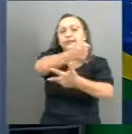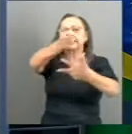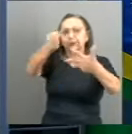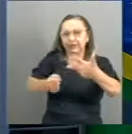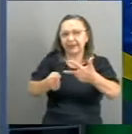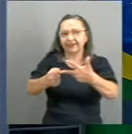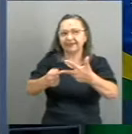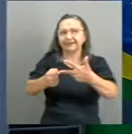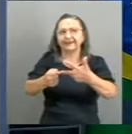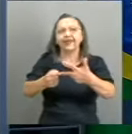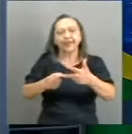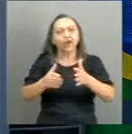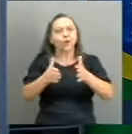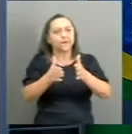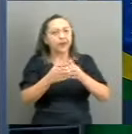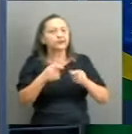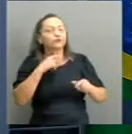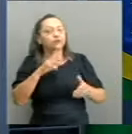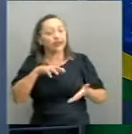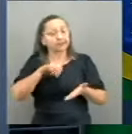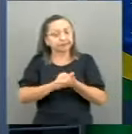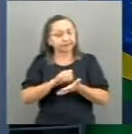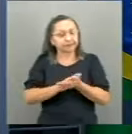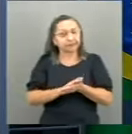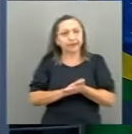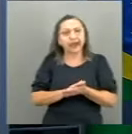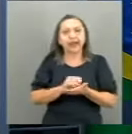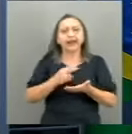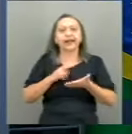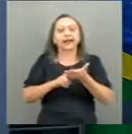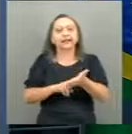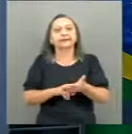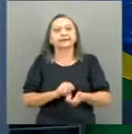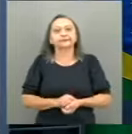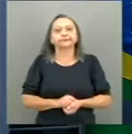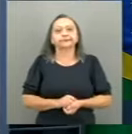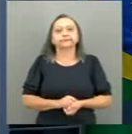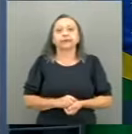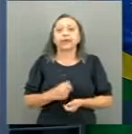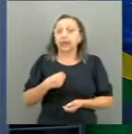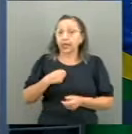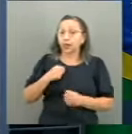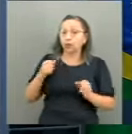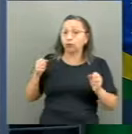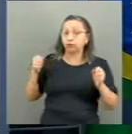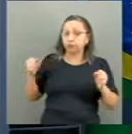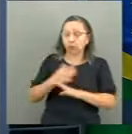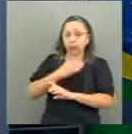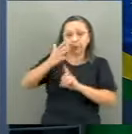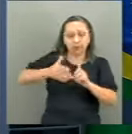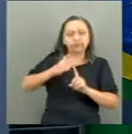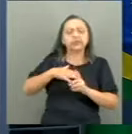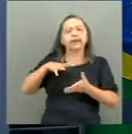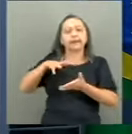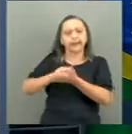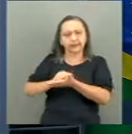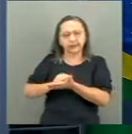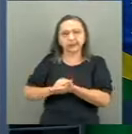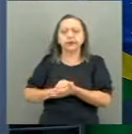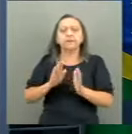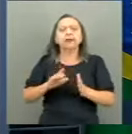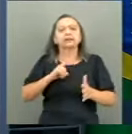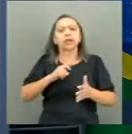registrar a carta aqui no Legislativo, no fim do meu pronunciamento. Mas cito aqui alguns dos pontos